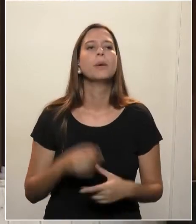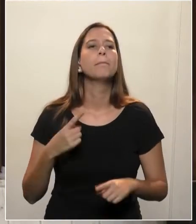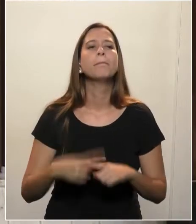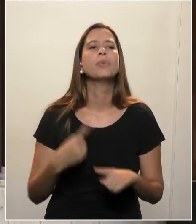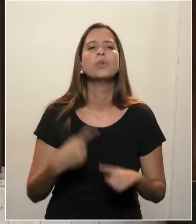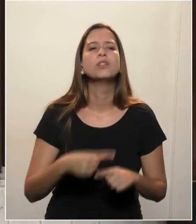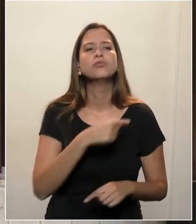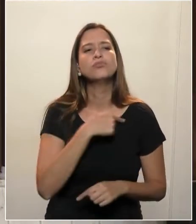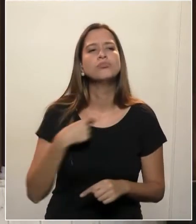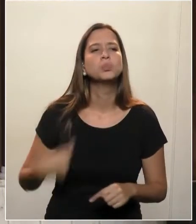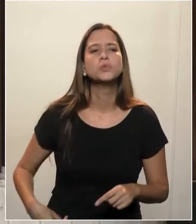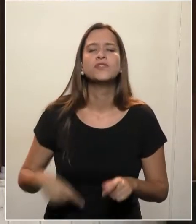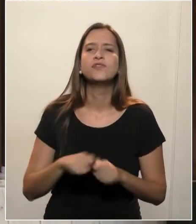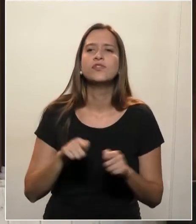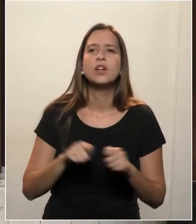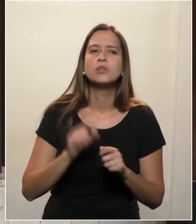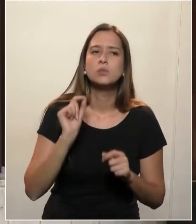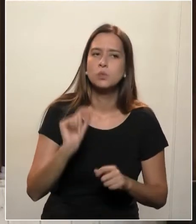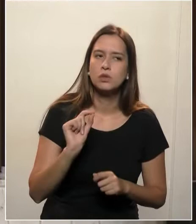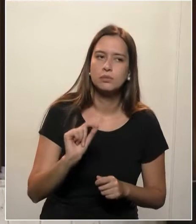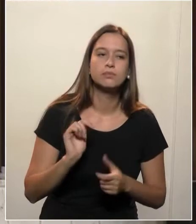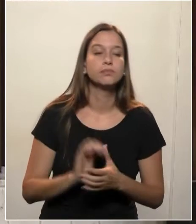Porque, se não,